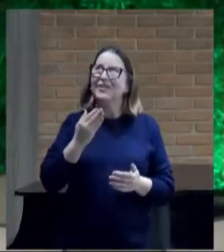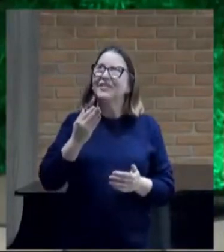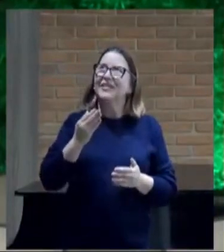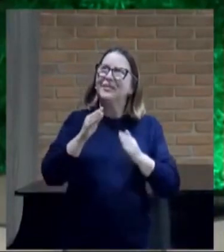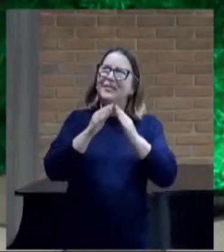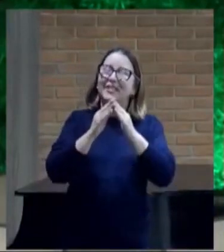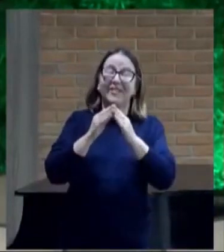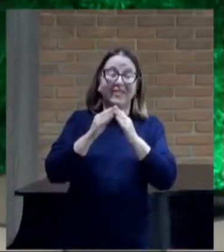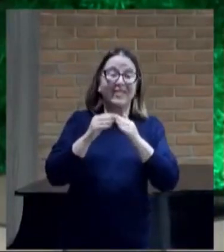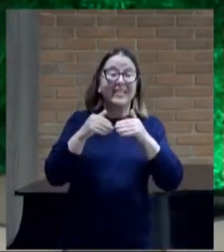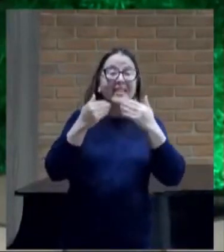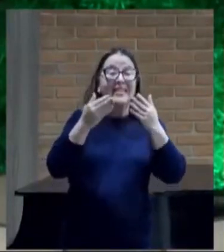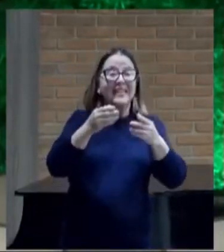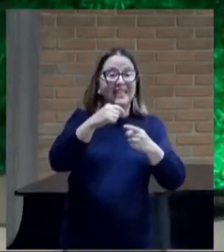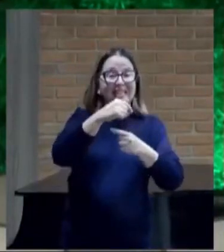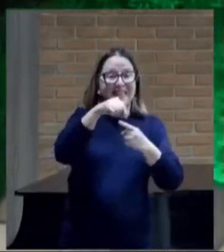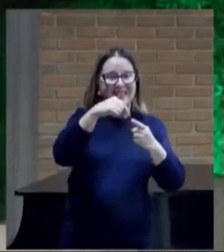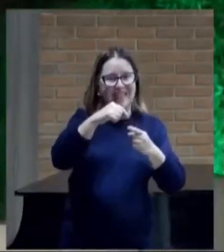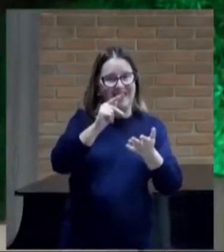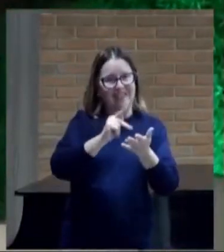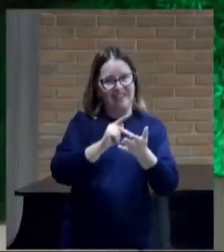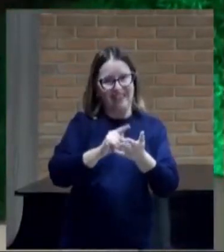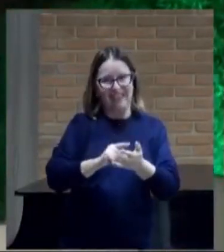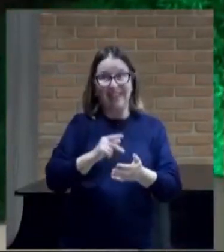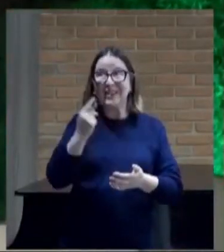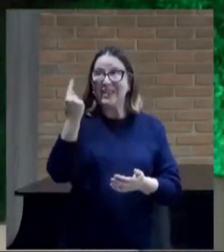a tua palavra é a verdade